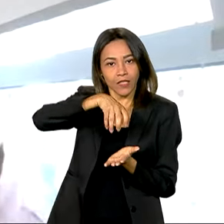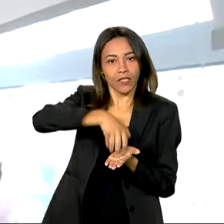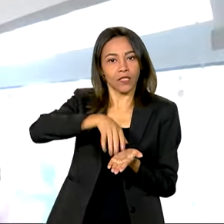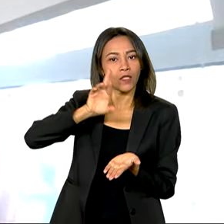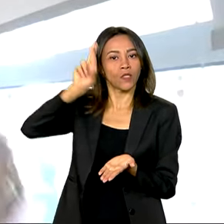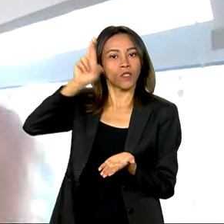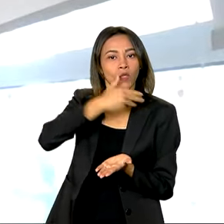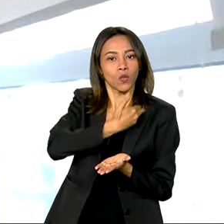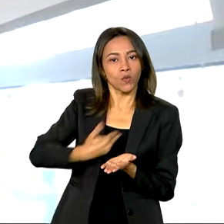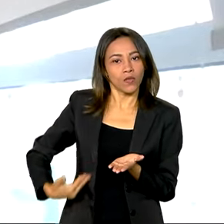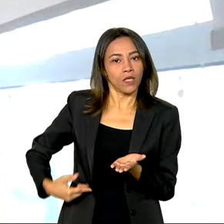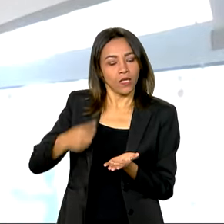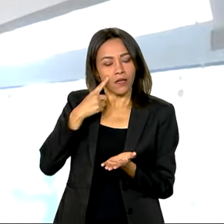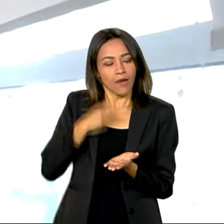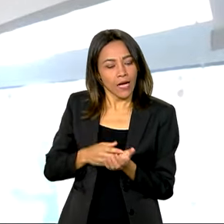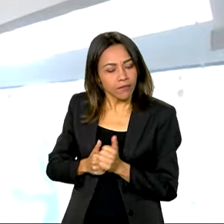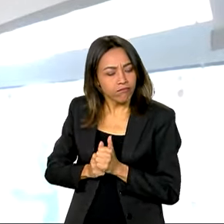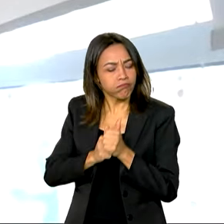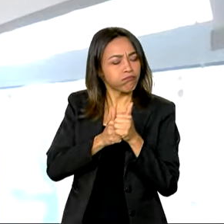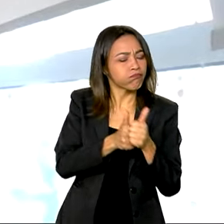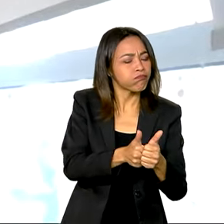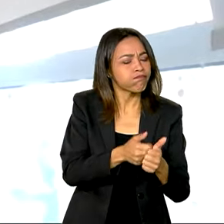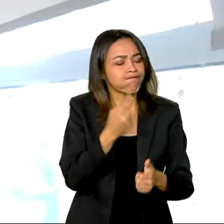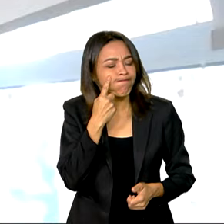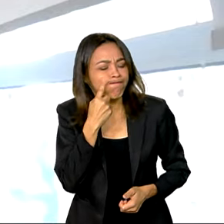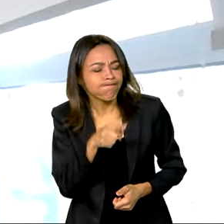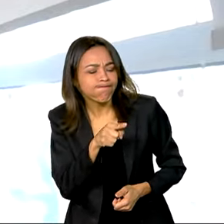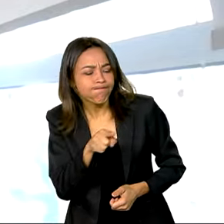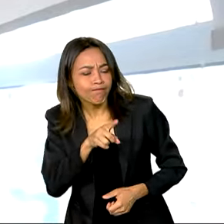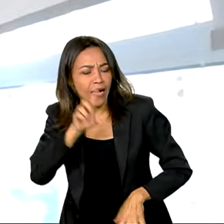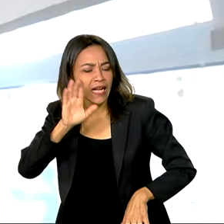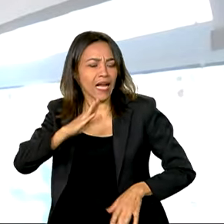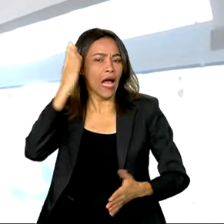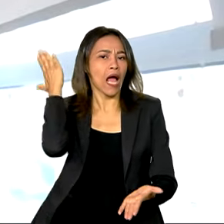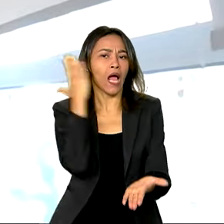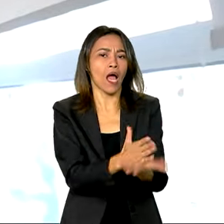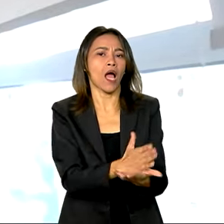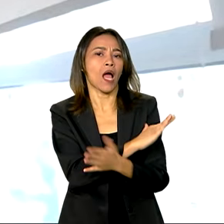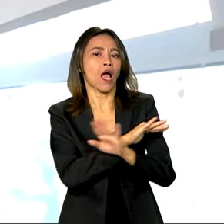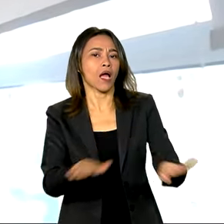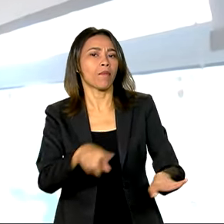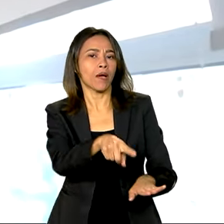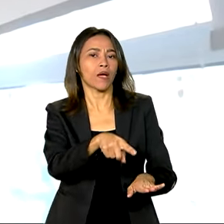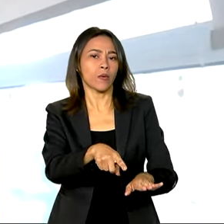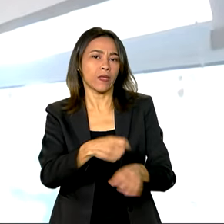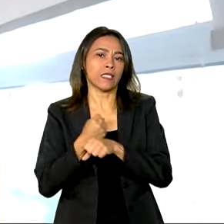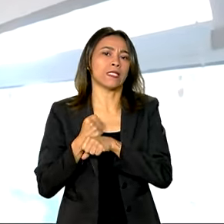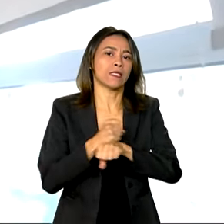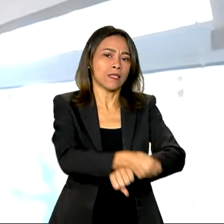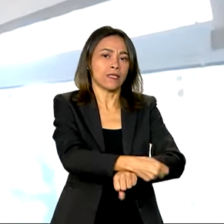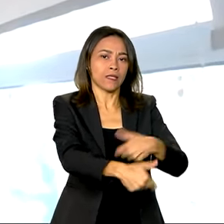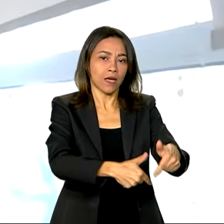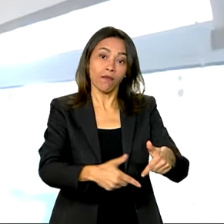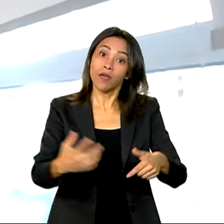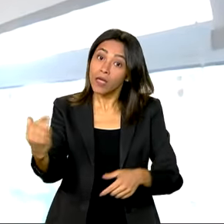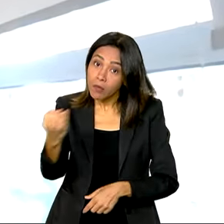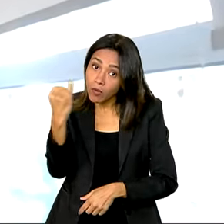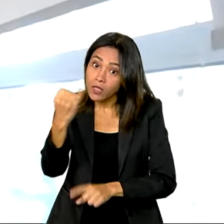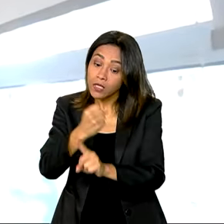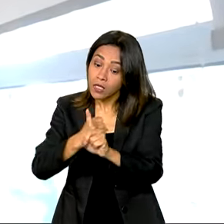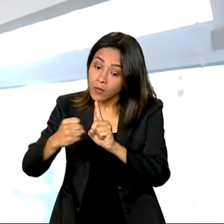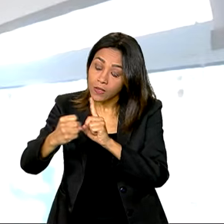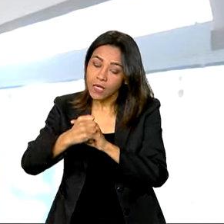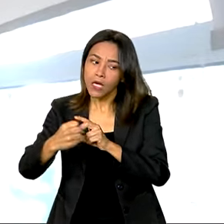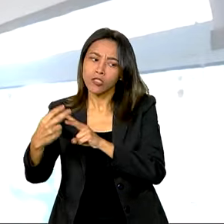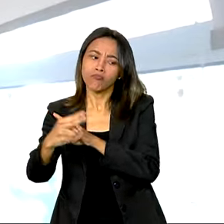vão, de fato, atuar na identificação e de quebrar esse ciclo de violação. Então, é muito importante que a sociedade identifique